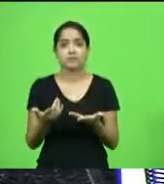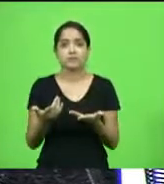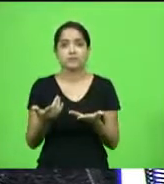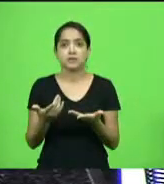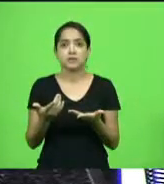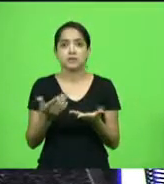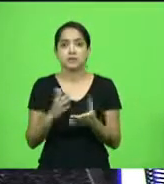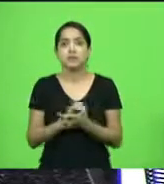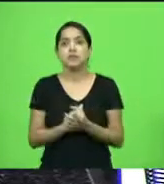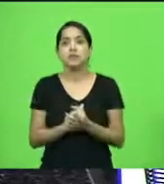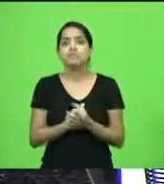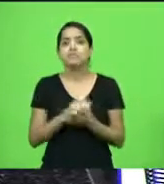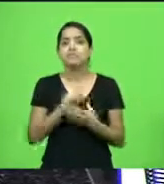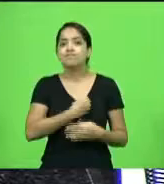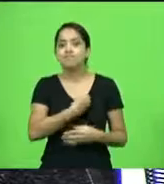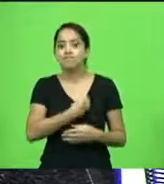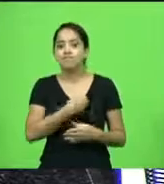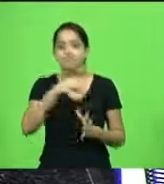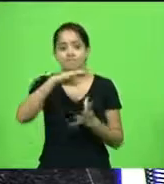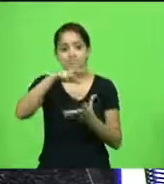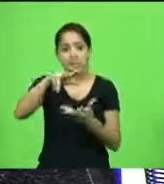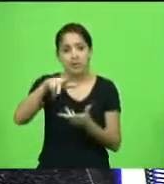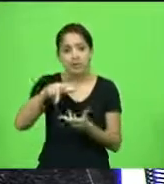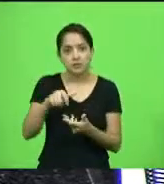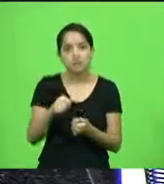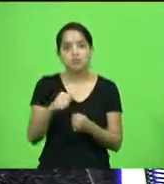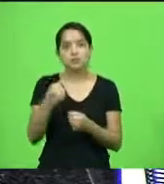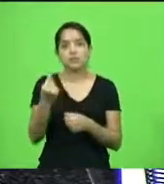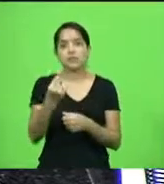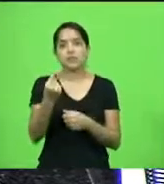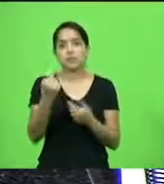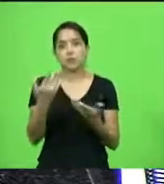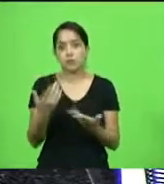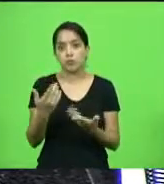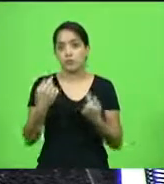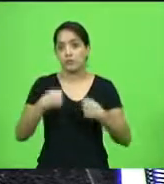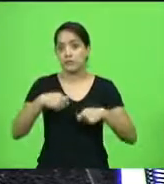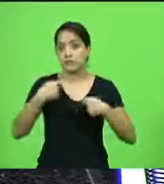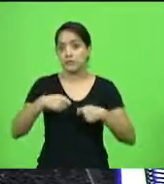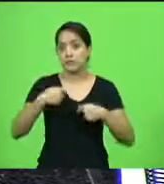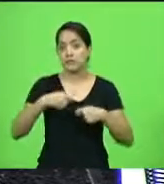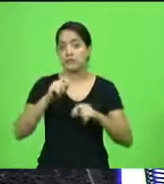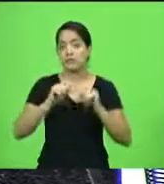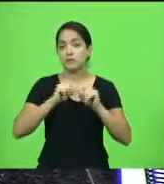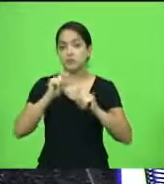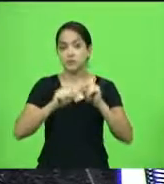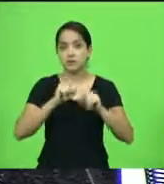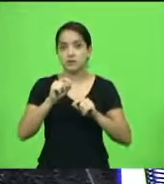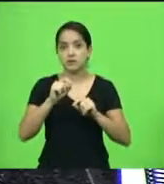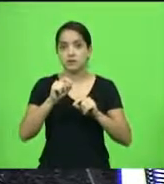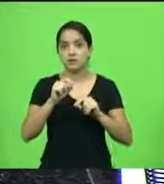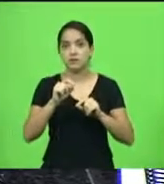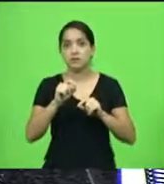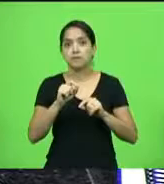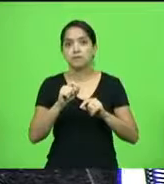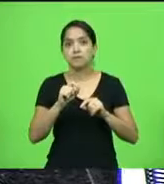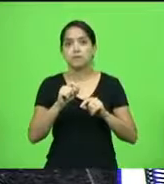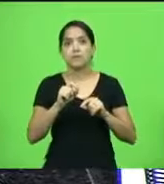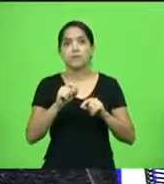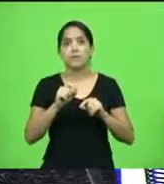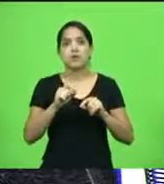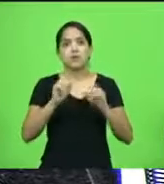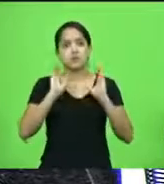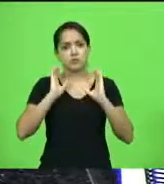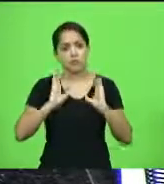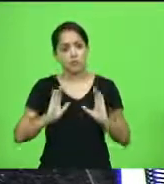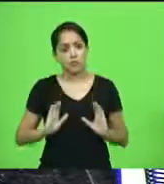viver num país de primeiro mundo, a primeira providência que nós temos que tomar é se comportar como se vivesse